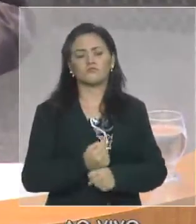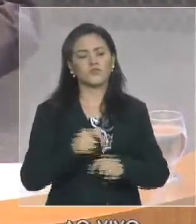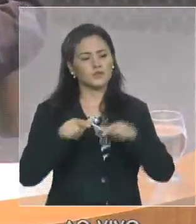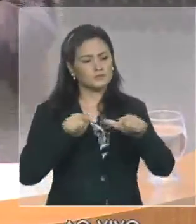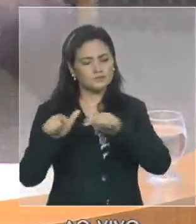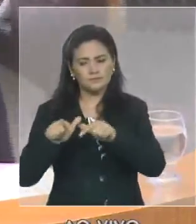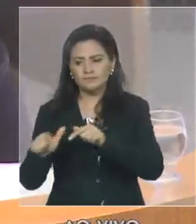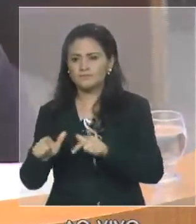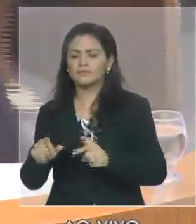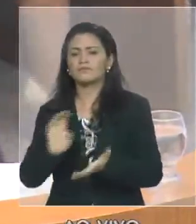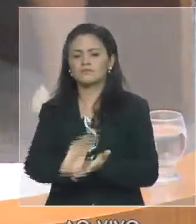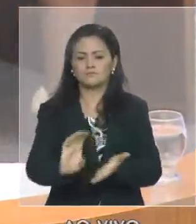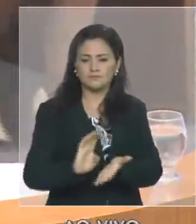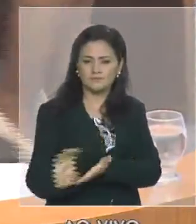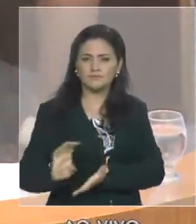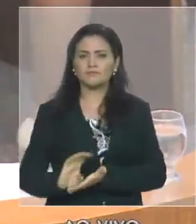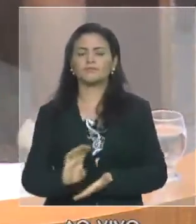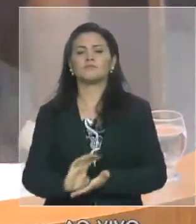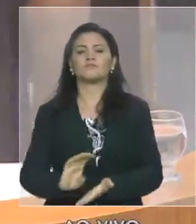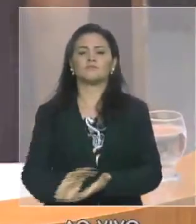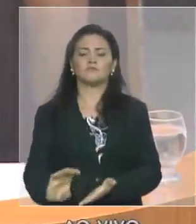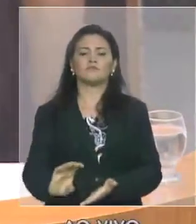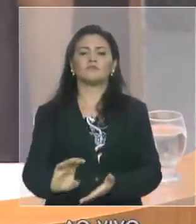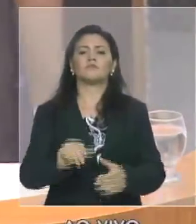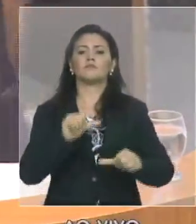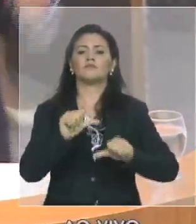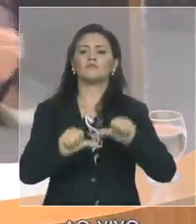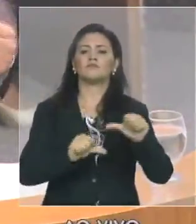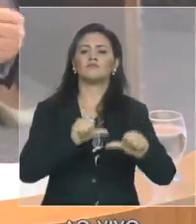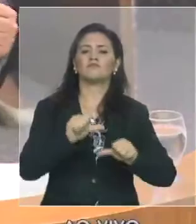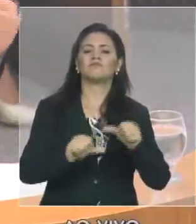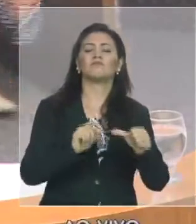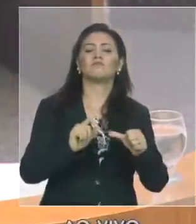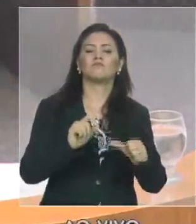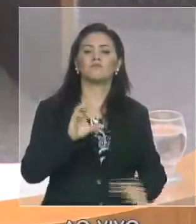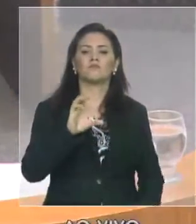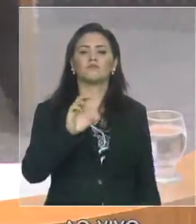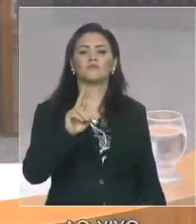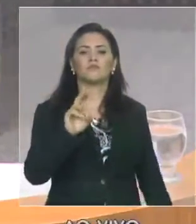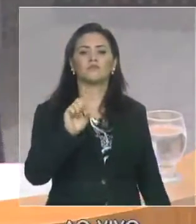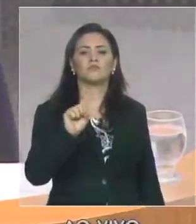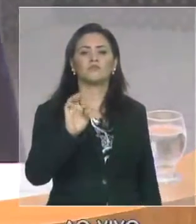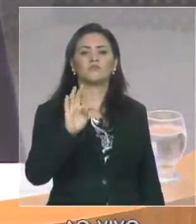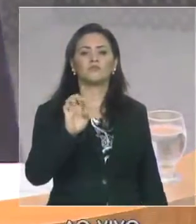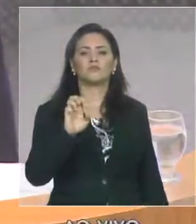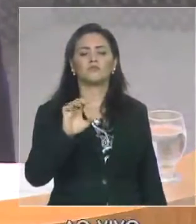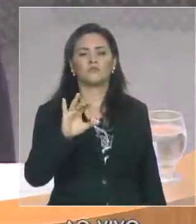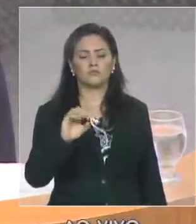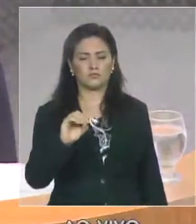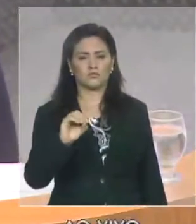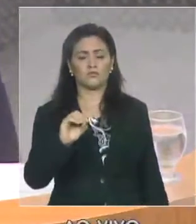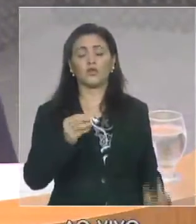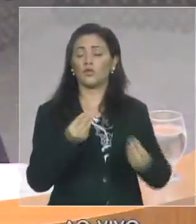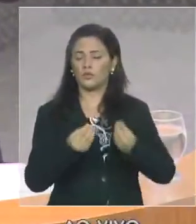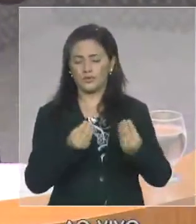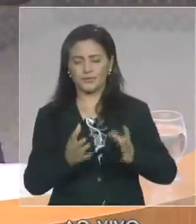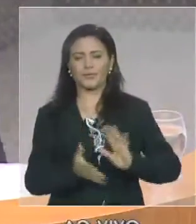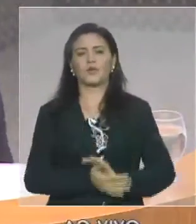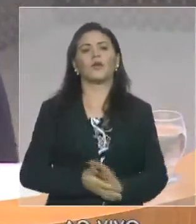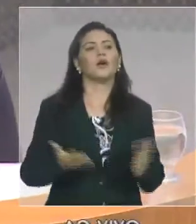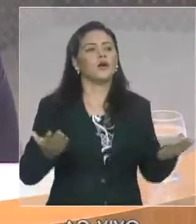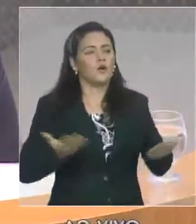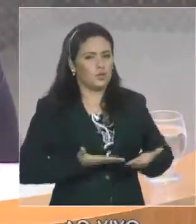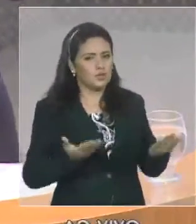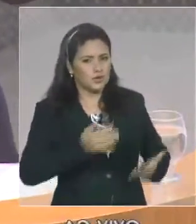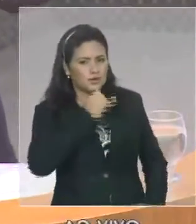investimentos, logo em seguida, se transformam em curteio. Se nós construímos uma escola, hoje, nós